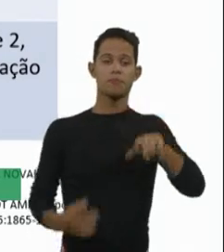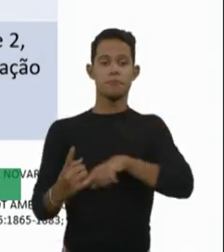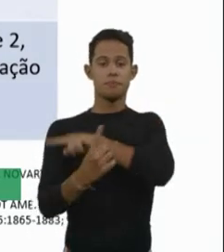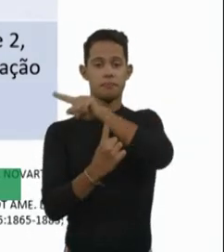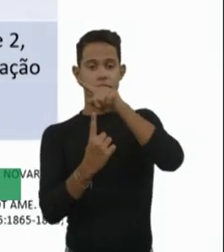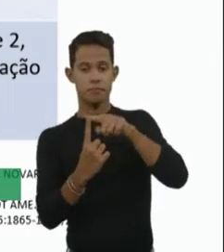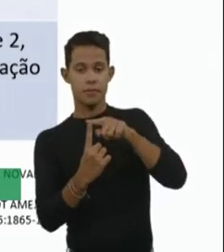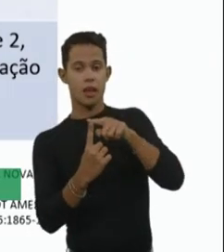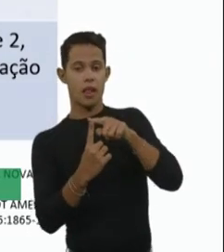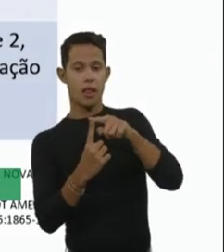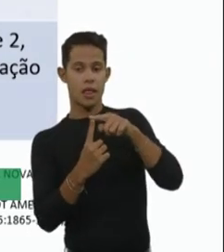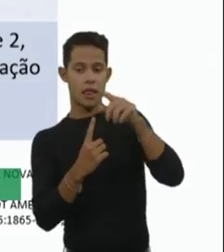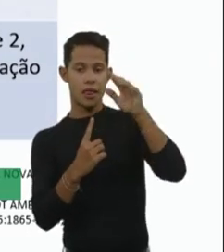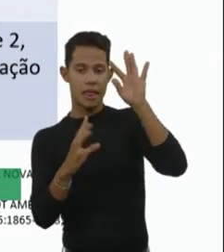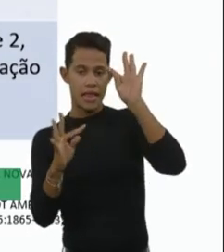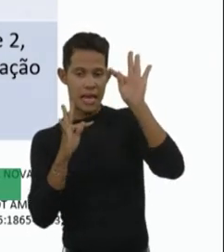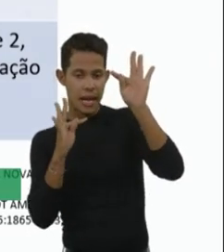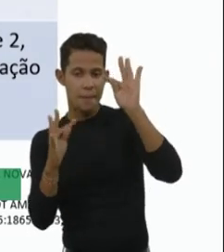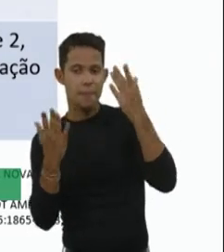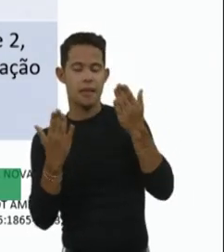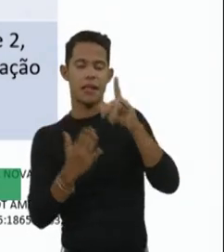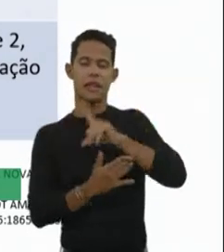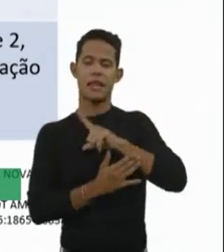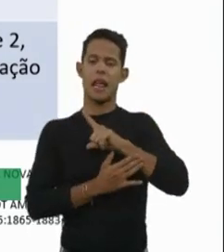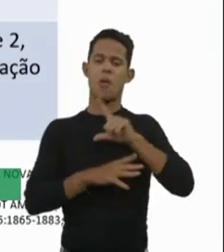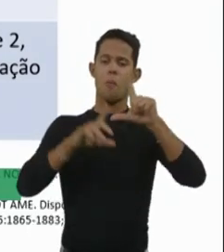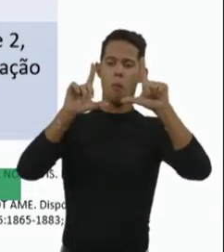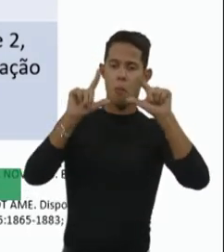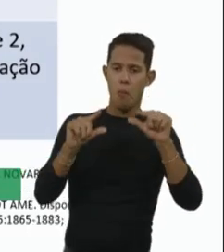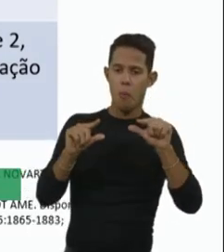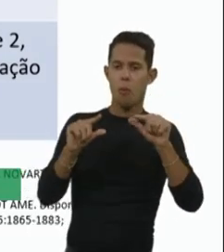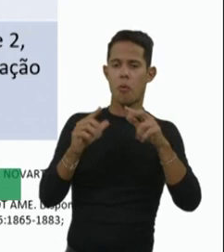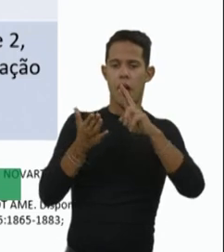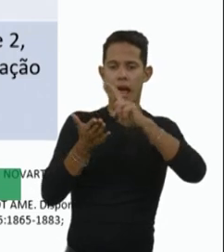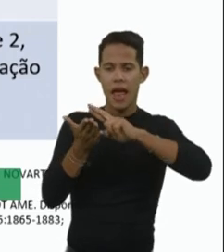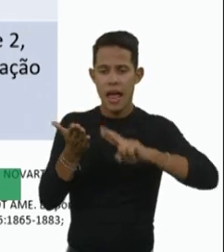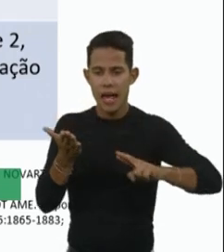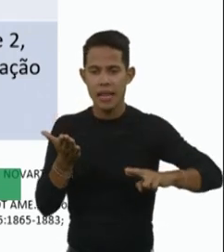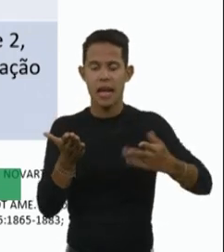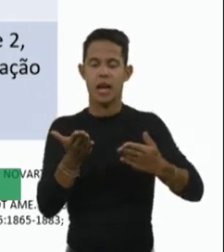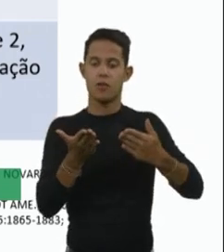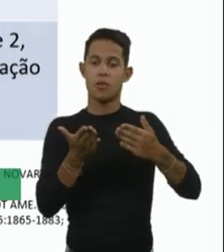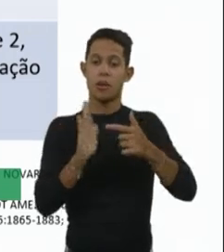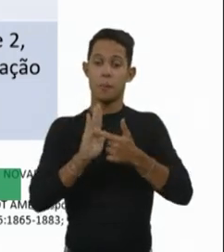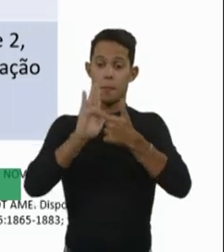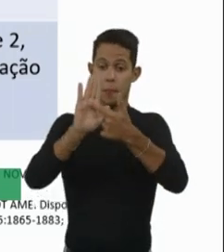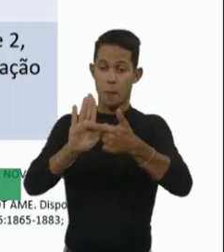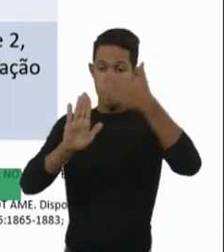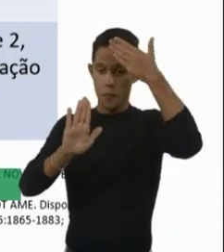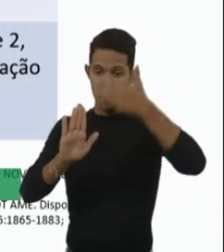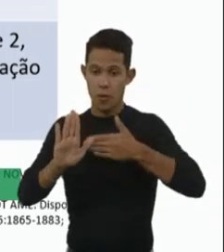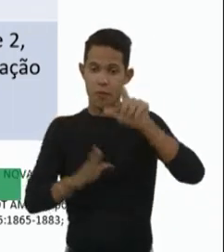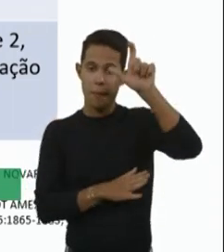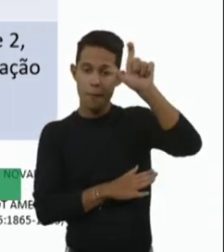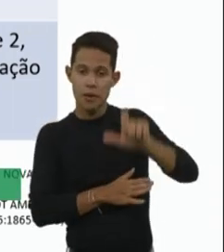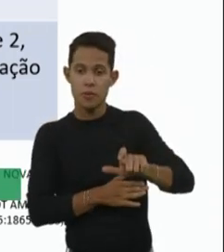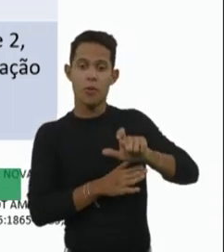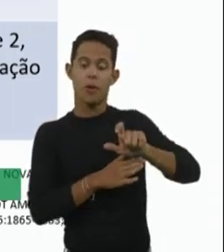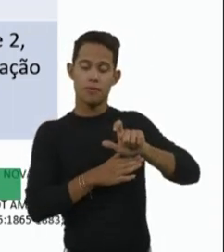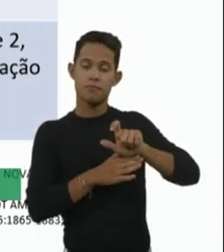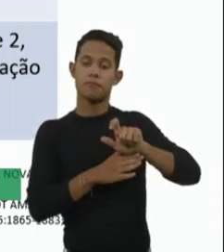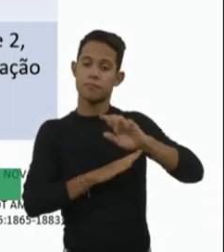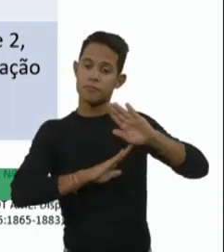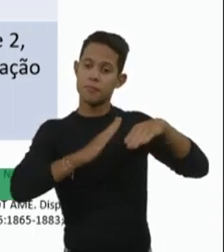poucos relatos de caso que mostram que aqueles pacientes vinham melhorando e quando a gente associa uma segunda terapia,